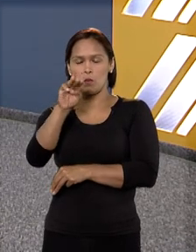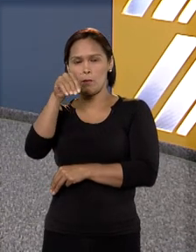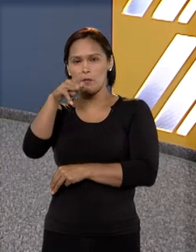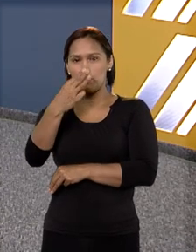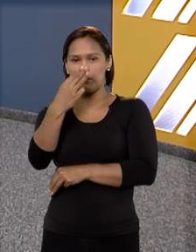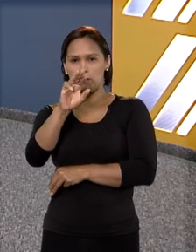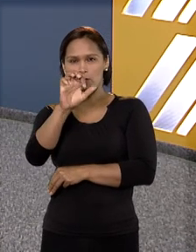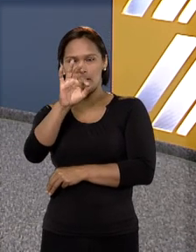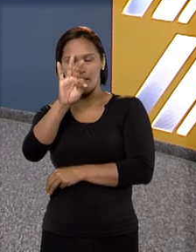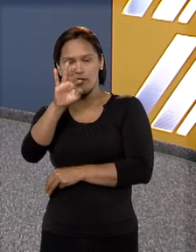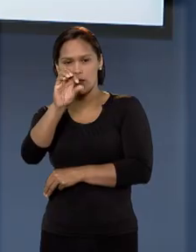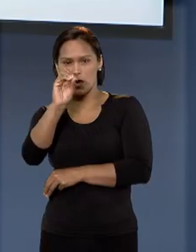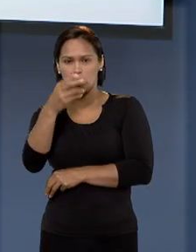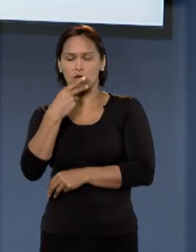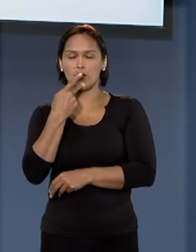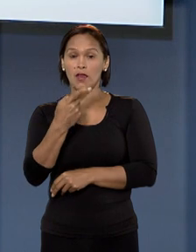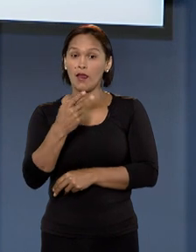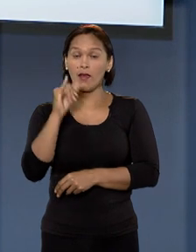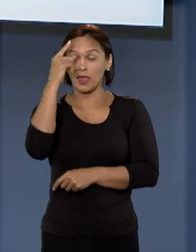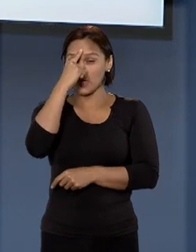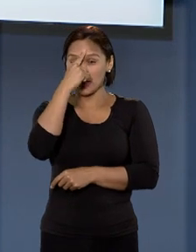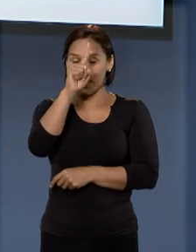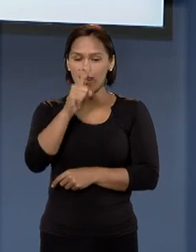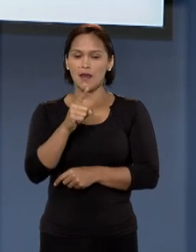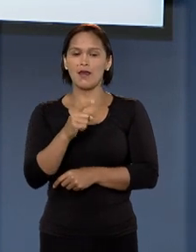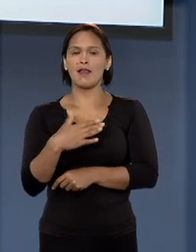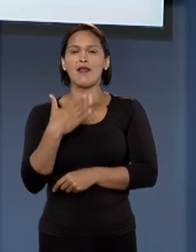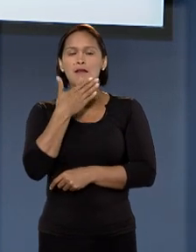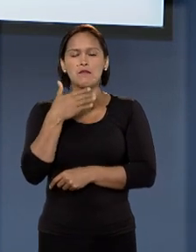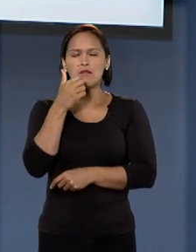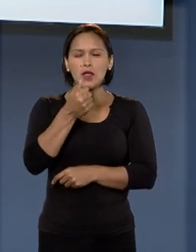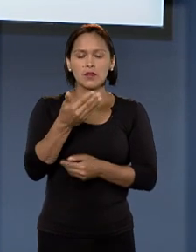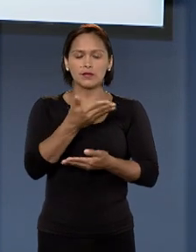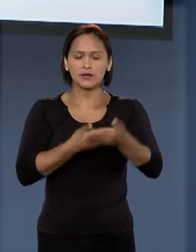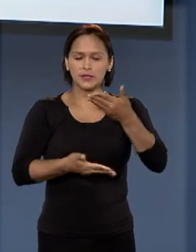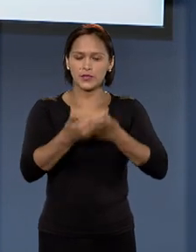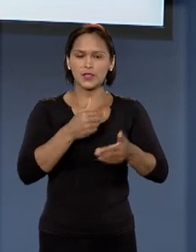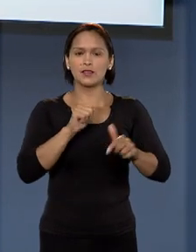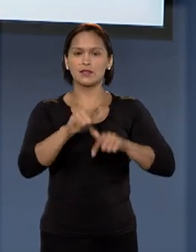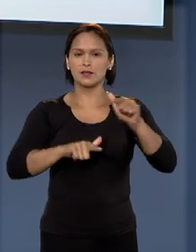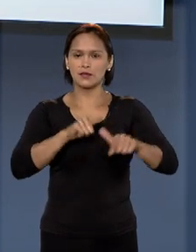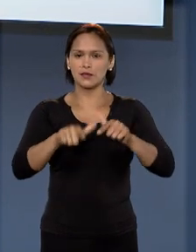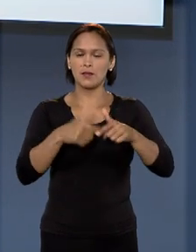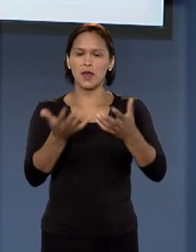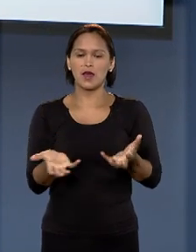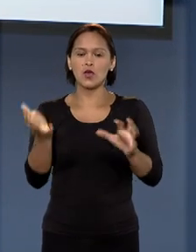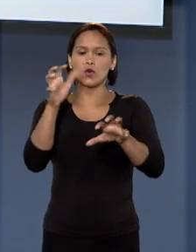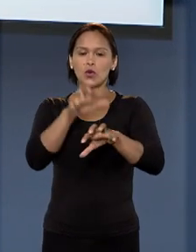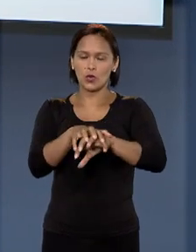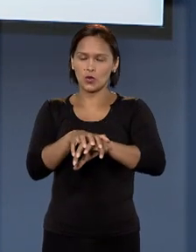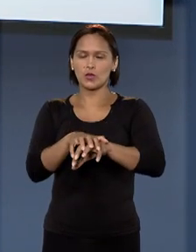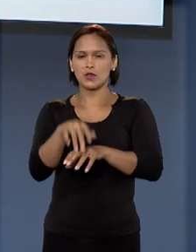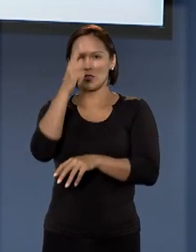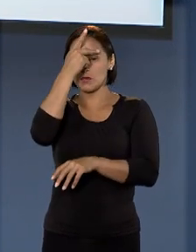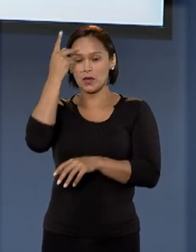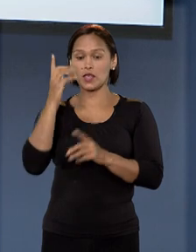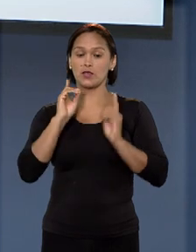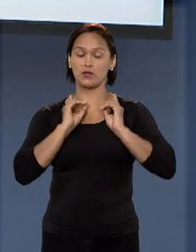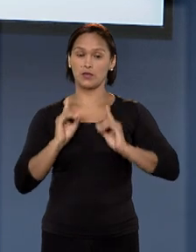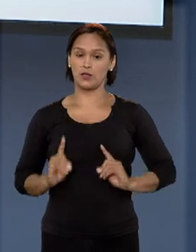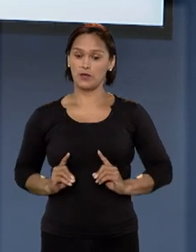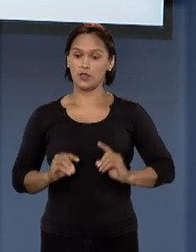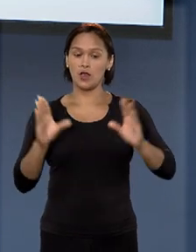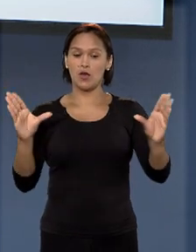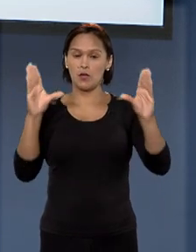Humberto Martins. A ideia é melhorar as relações de trabalho e promover a inclusão de pessoas com deficiência